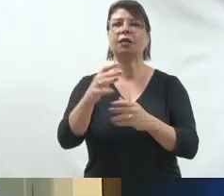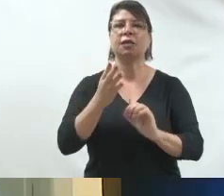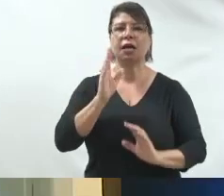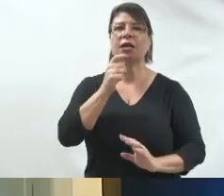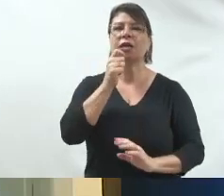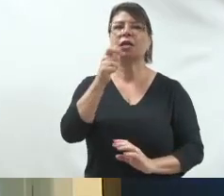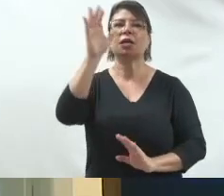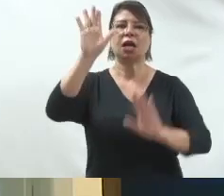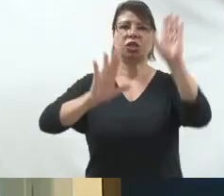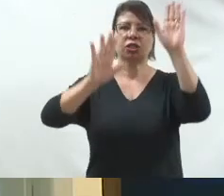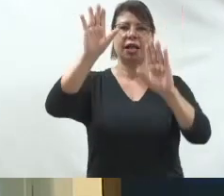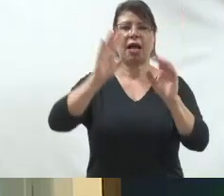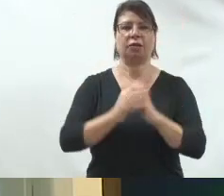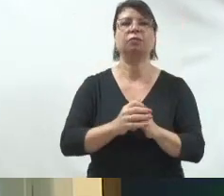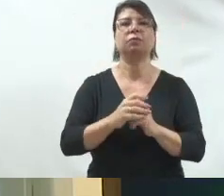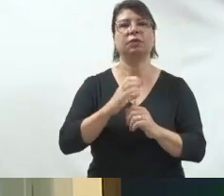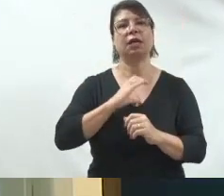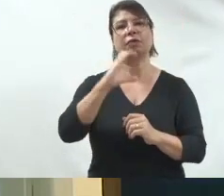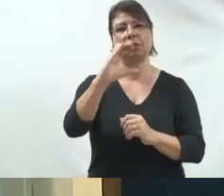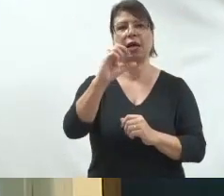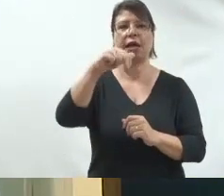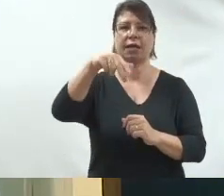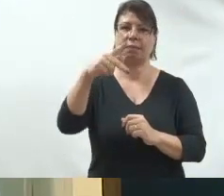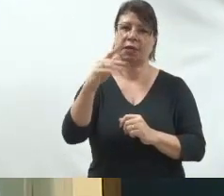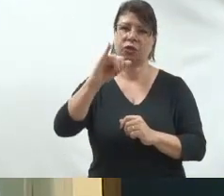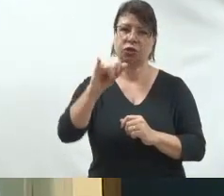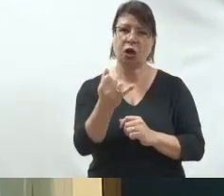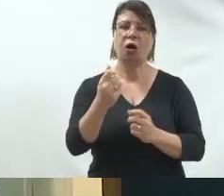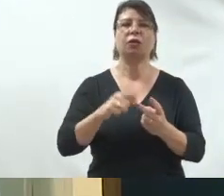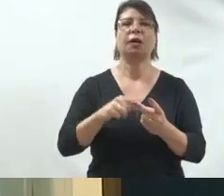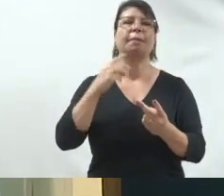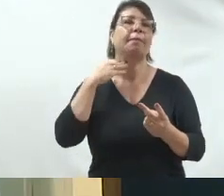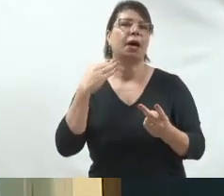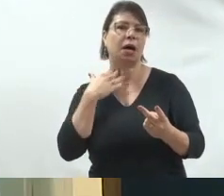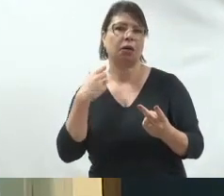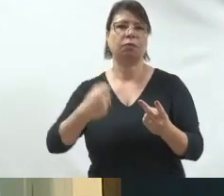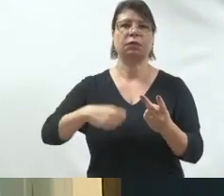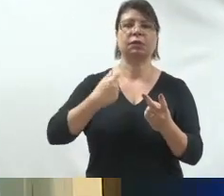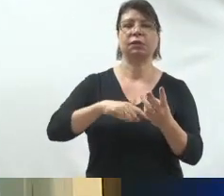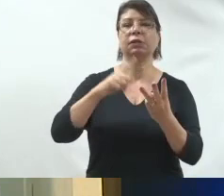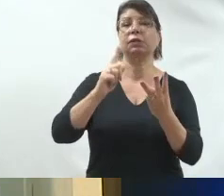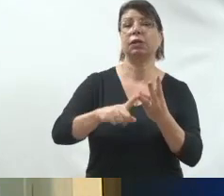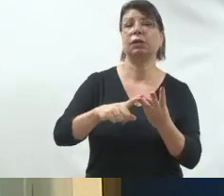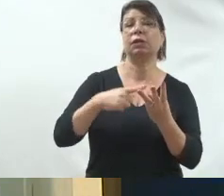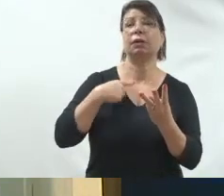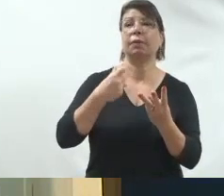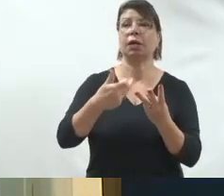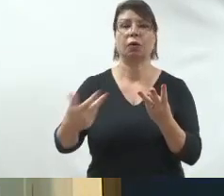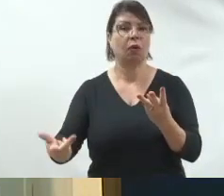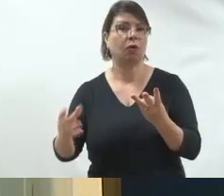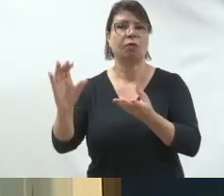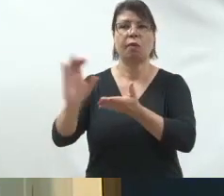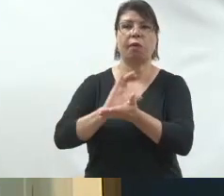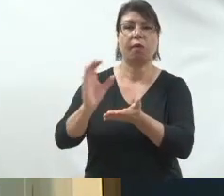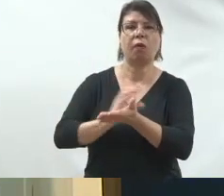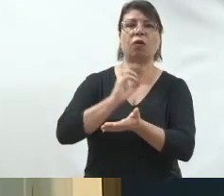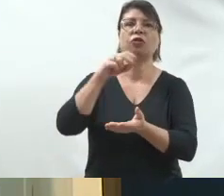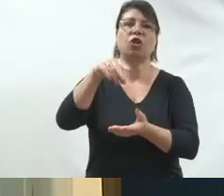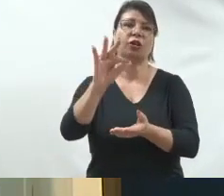Tem um CNPJ, tem uma conta aberta no banco, podem fazer expedição de despesa, podem contrair nota fiscal.